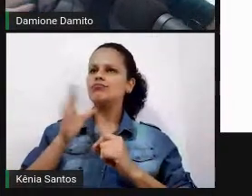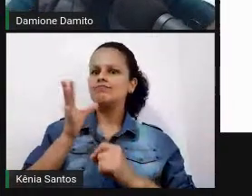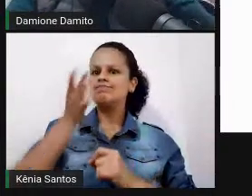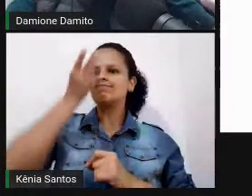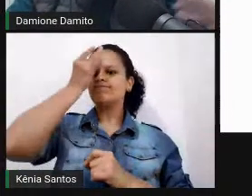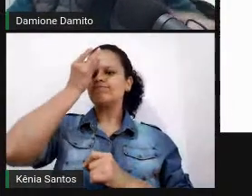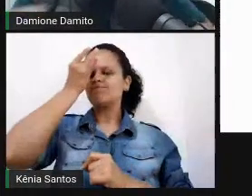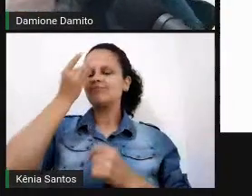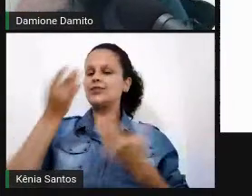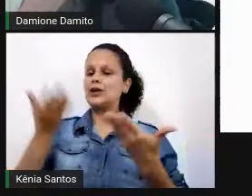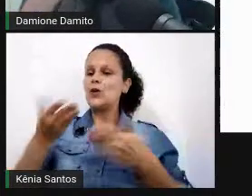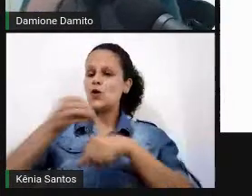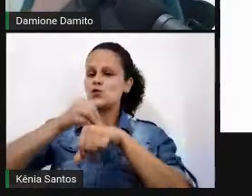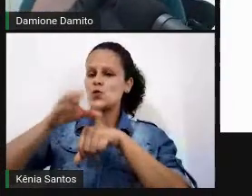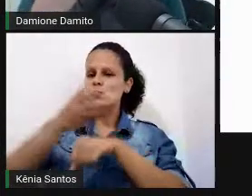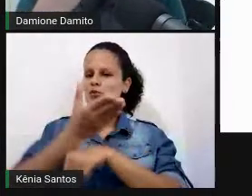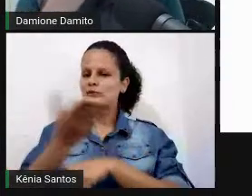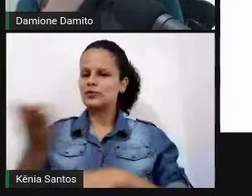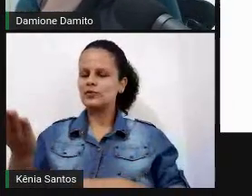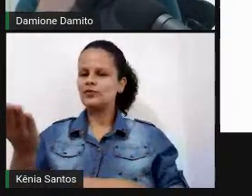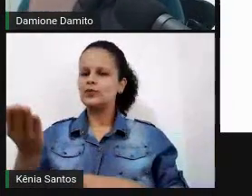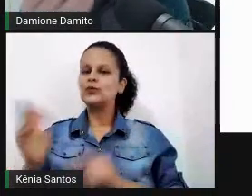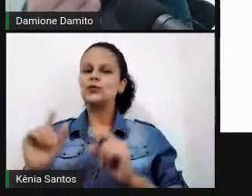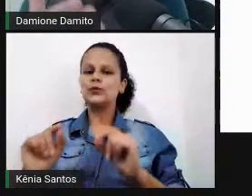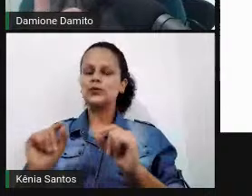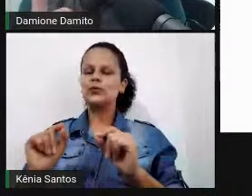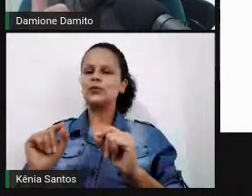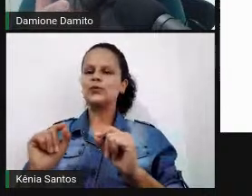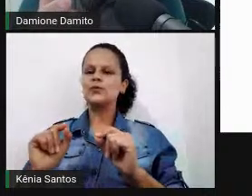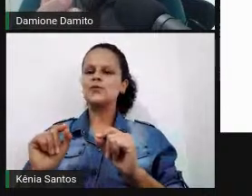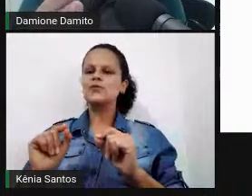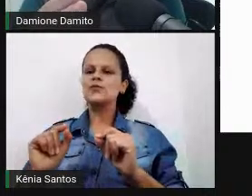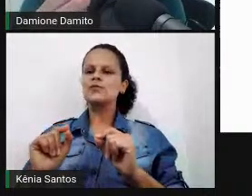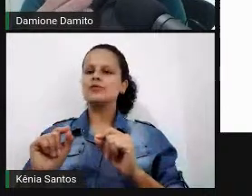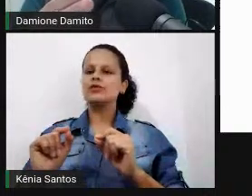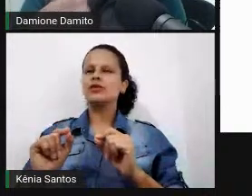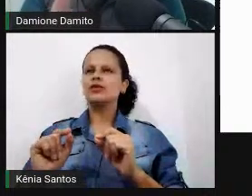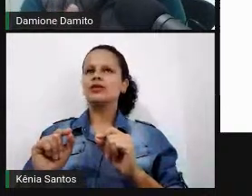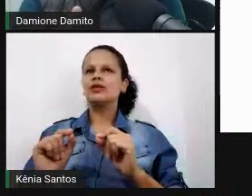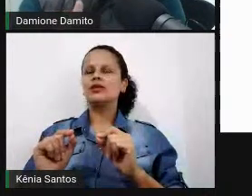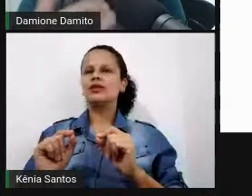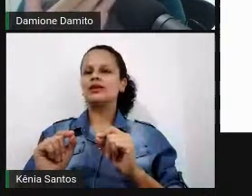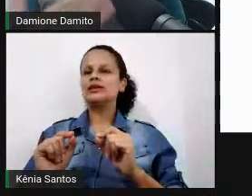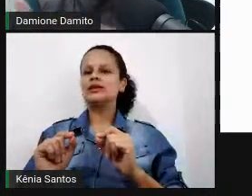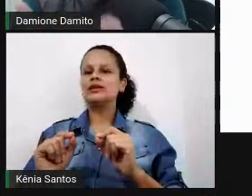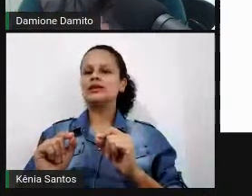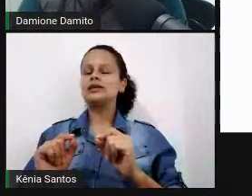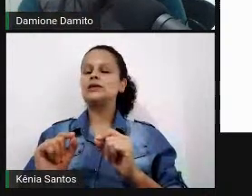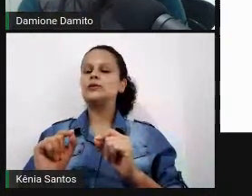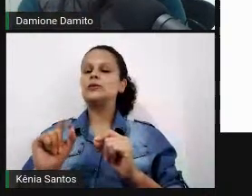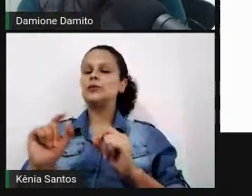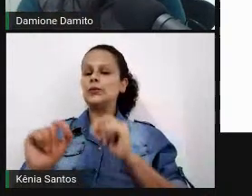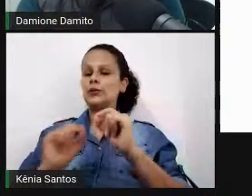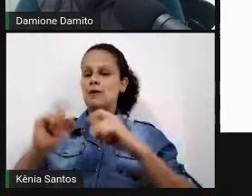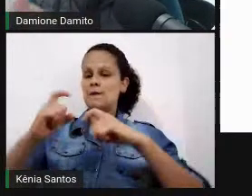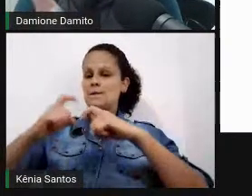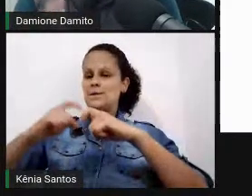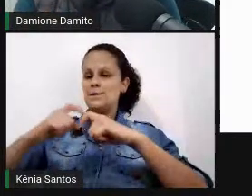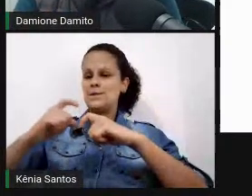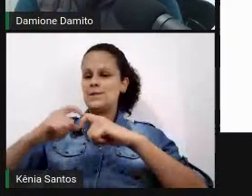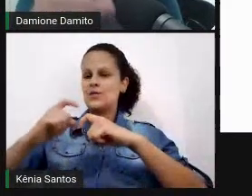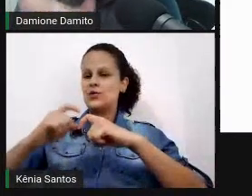compartilhar e dividir isso com vocês, que ela falou que chega a ser para um médico, chega a ser até antiético para o médico usar